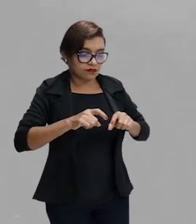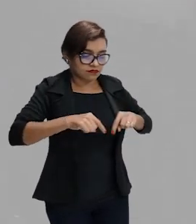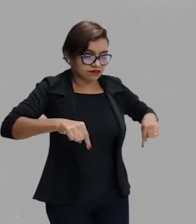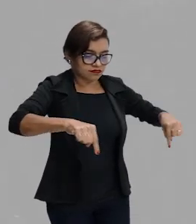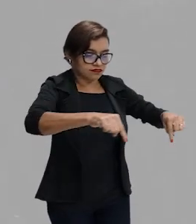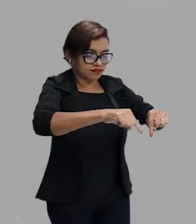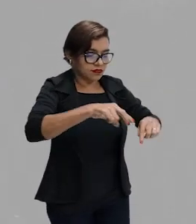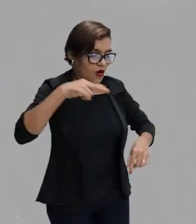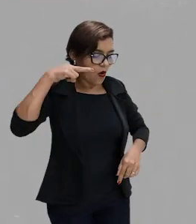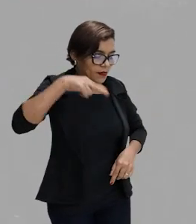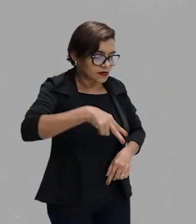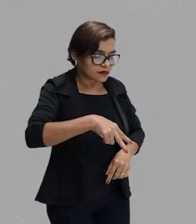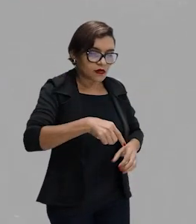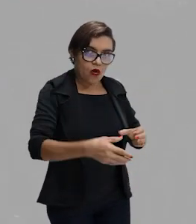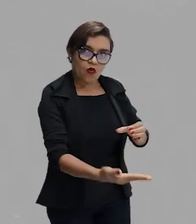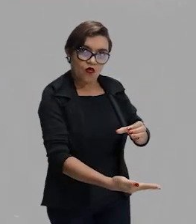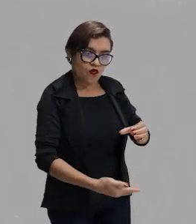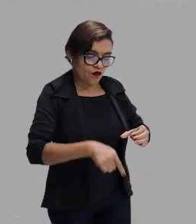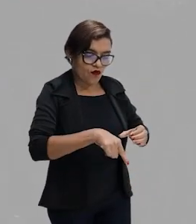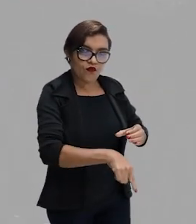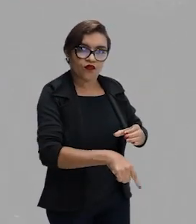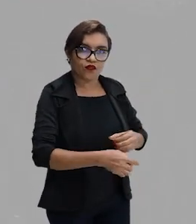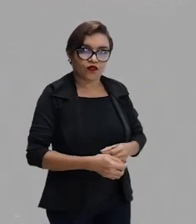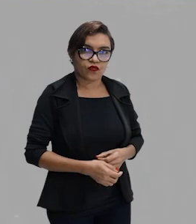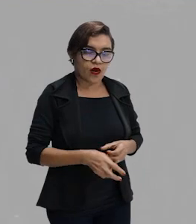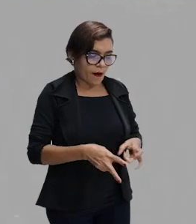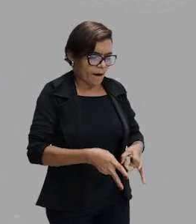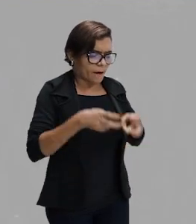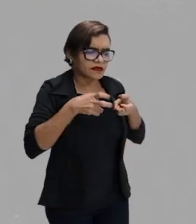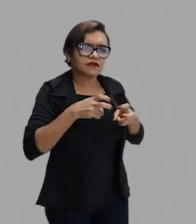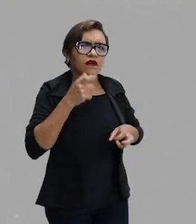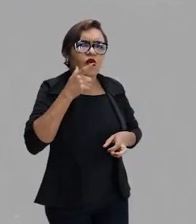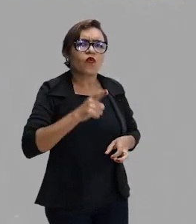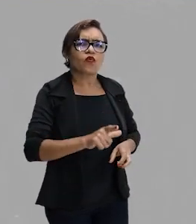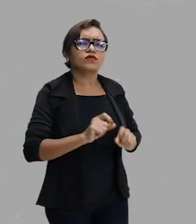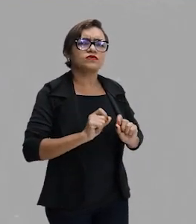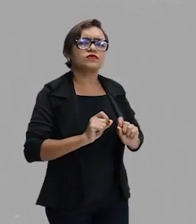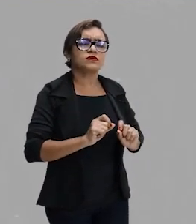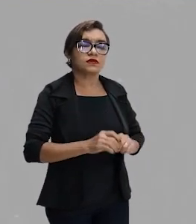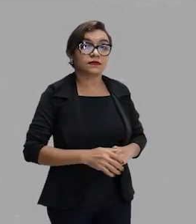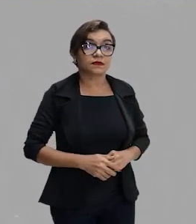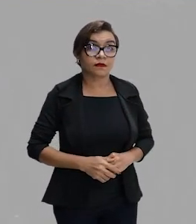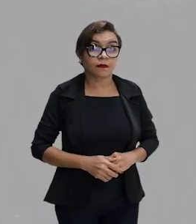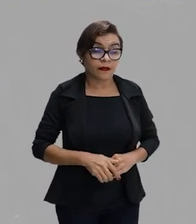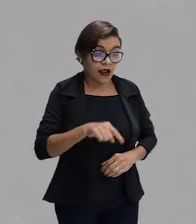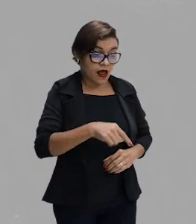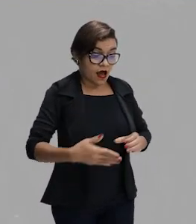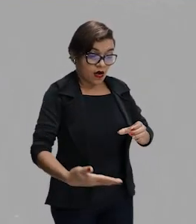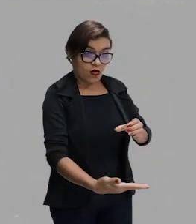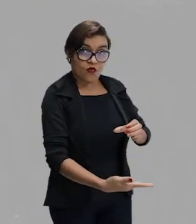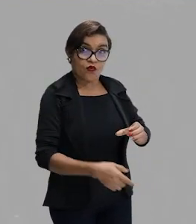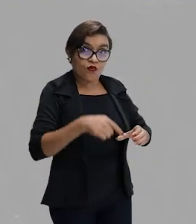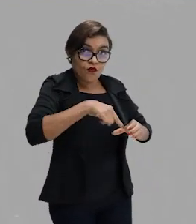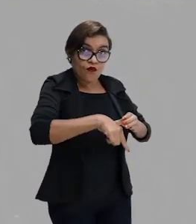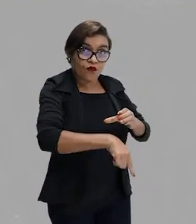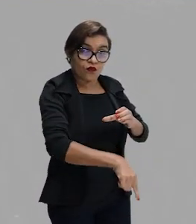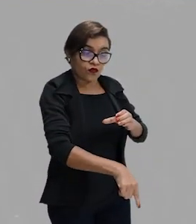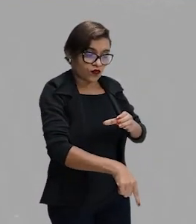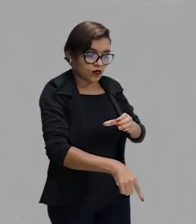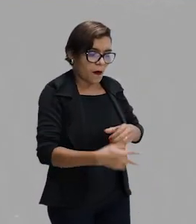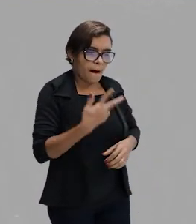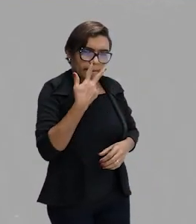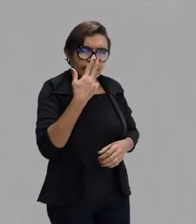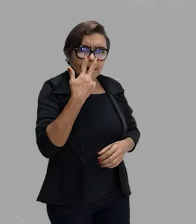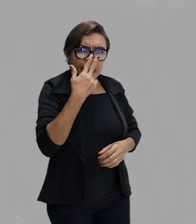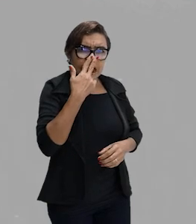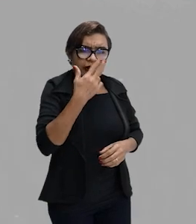ali o fundo dessa piscina. Certo? O que ele vai conseguir observar é o quê? É que o fundo da piscina, aparentemente,